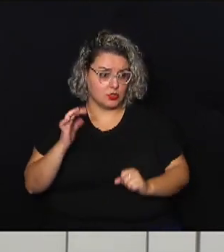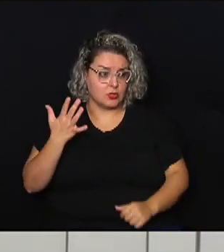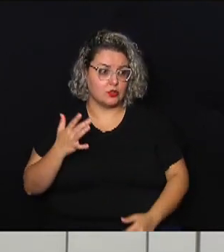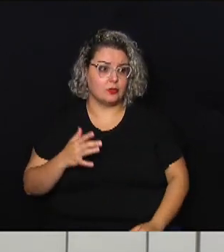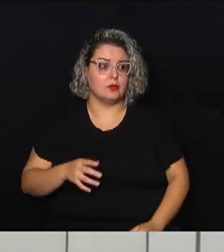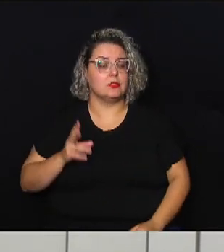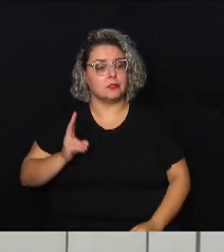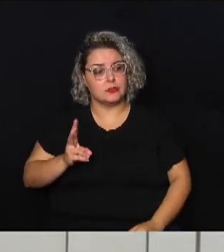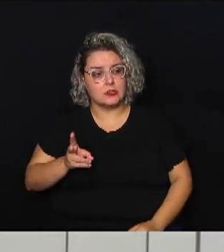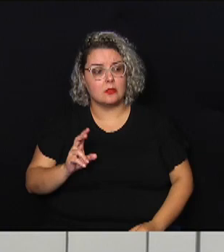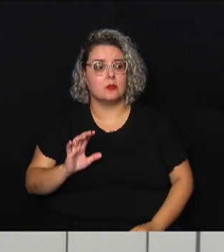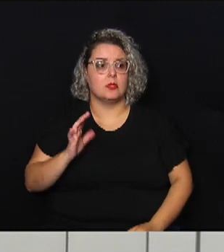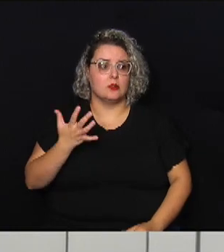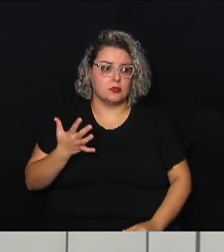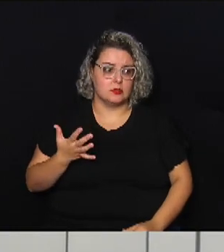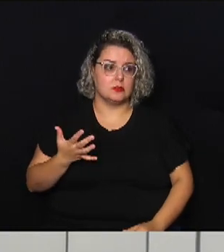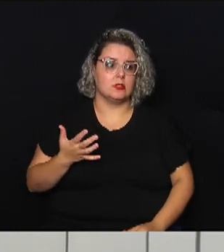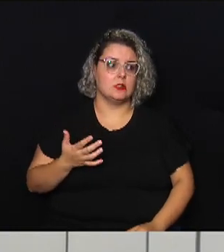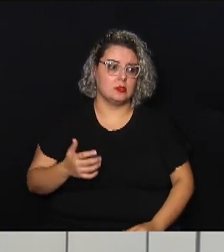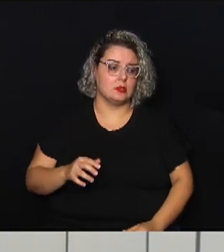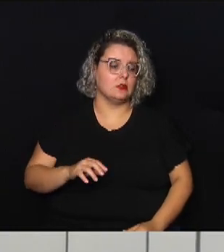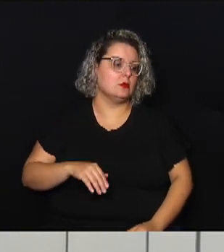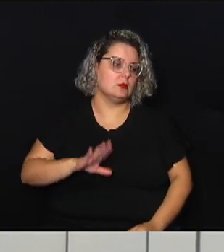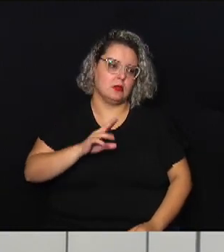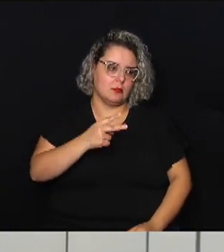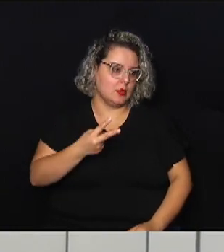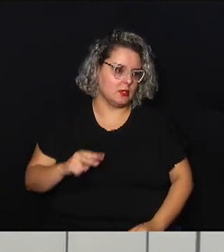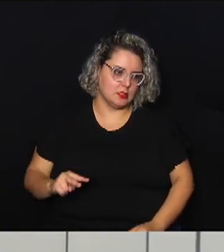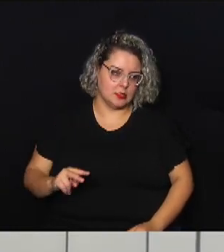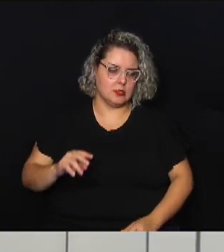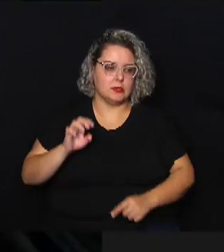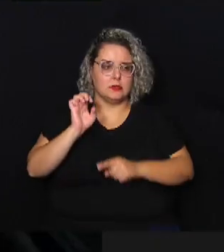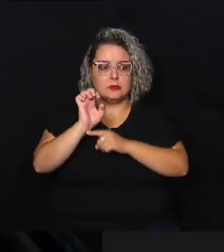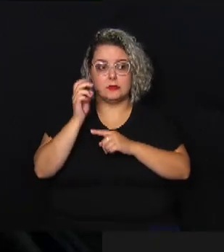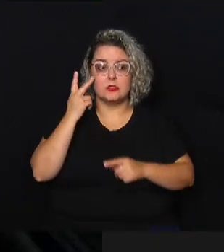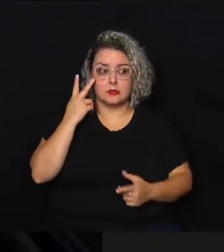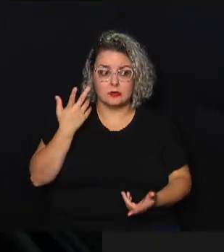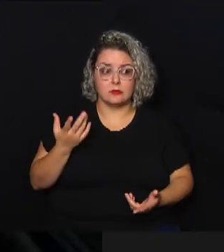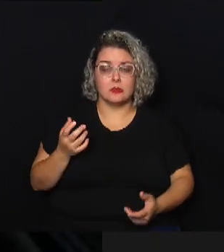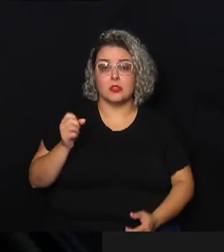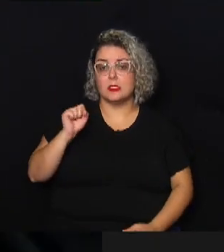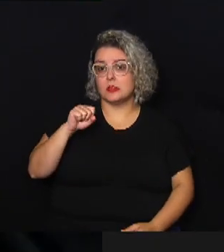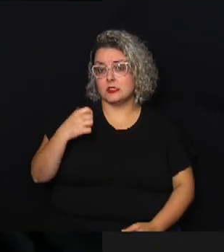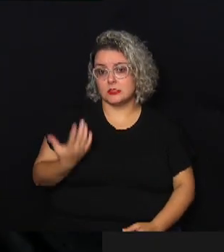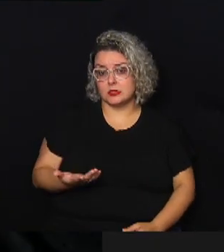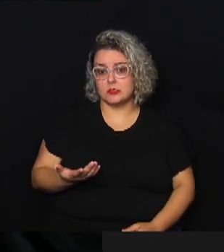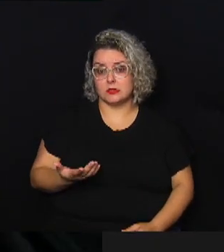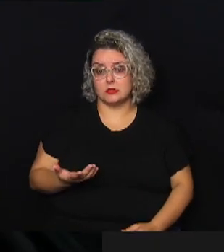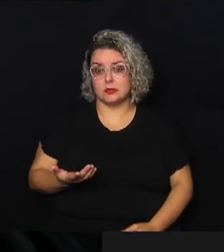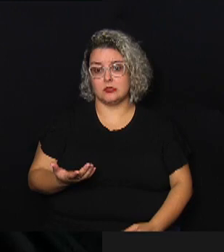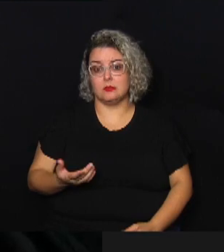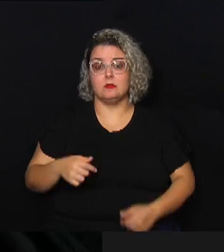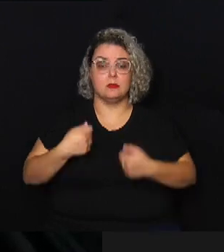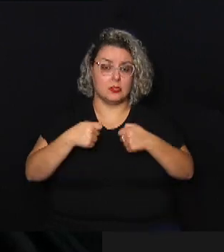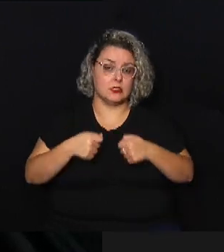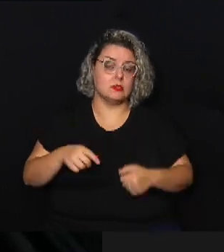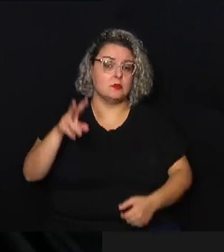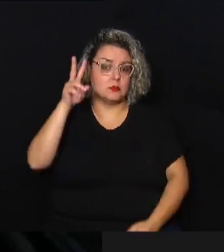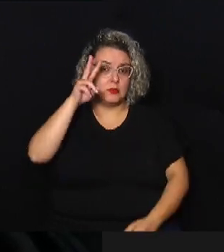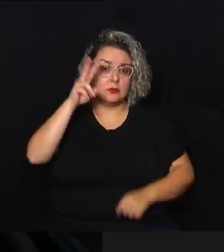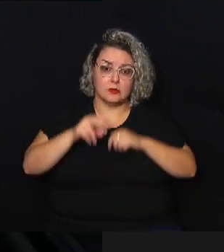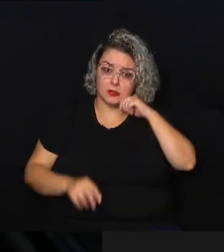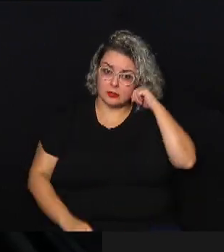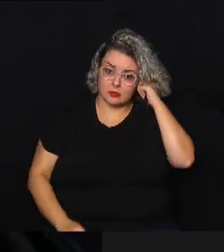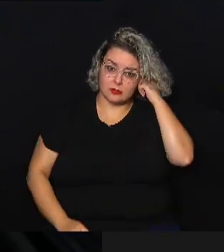vez mais aqui em especial no estado de São Paulo sim e a gente tem que lembrar que a nossa população